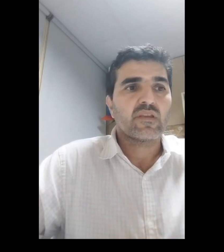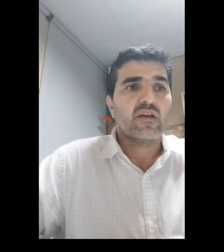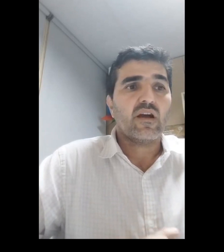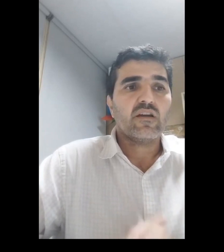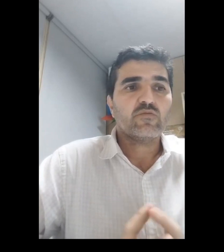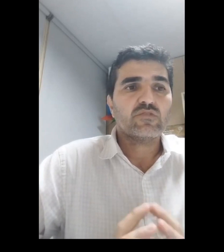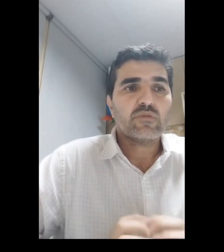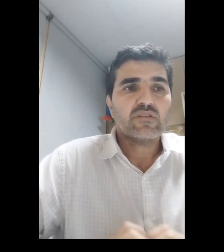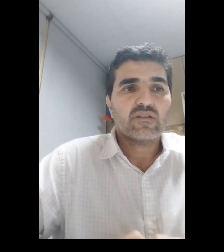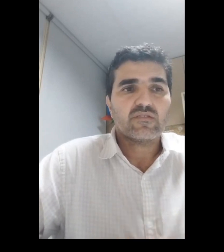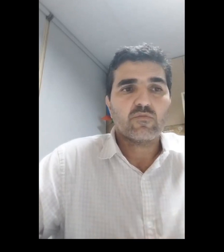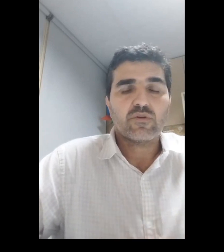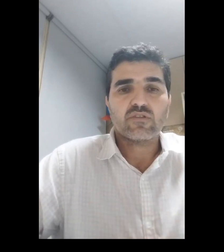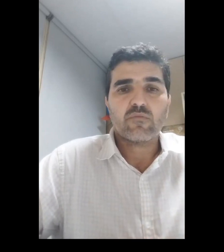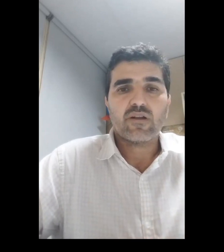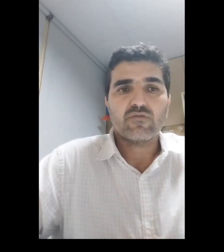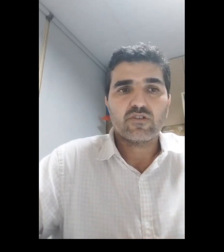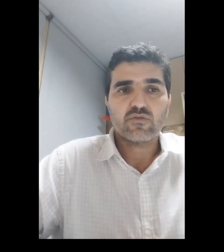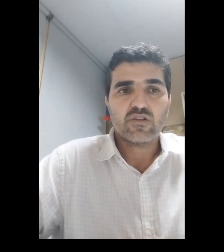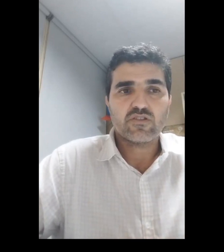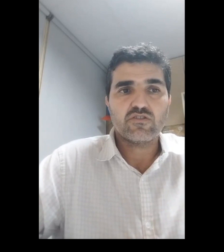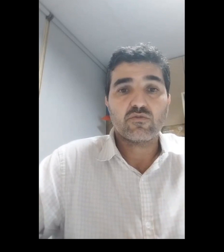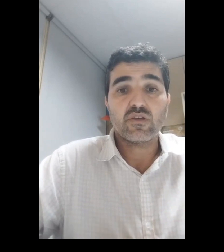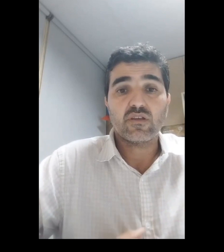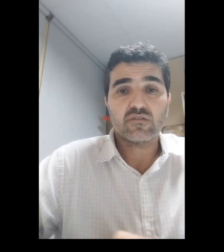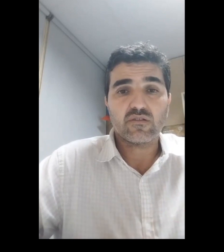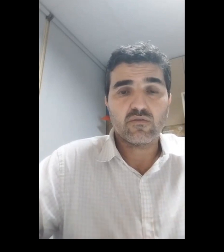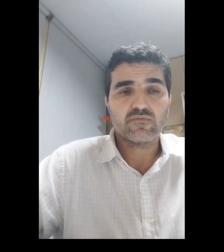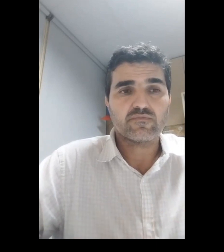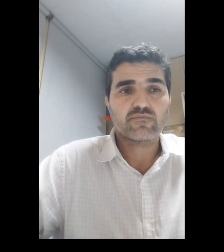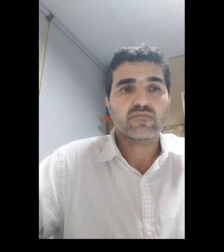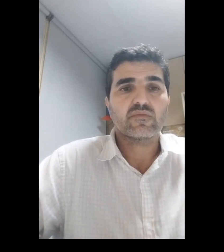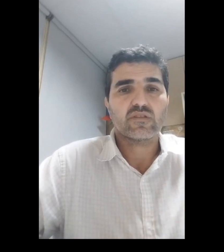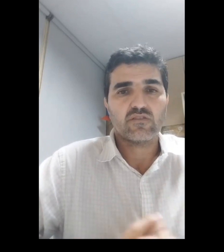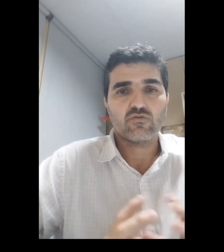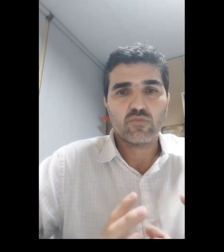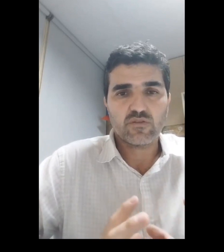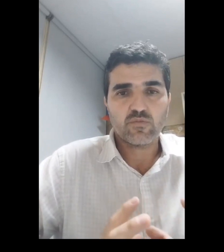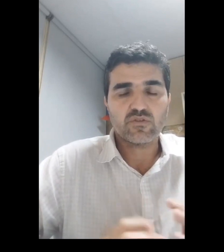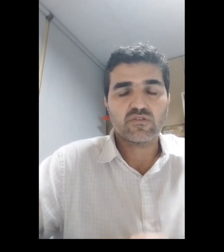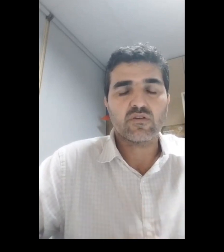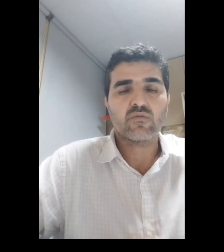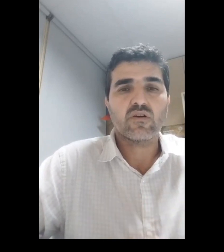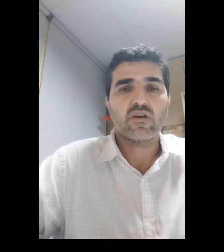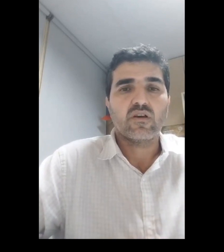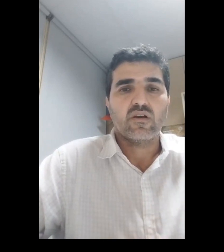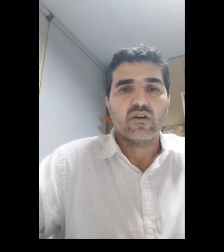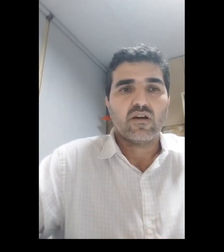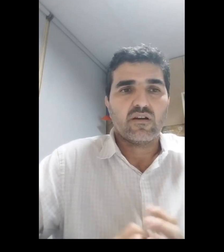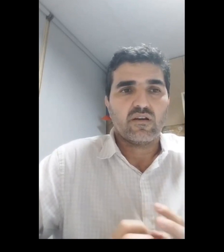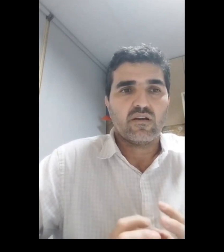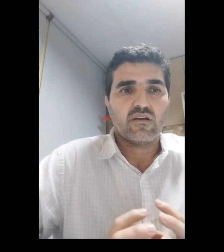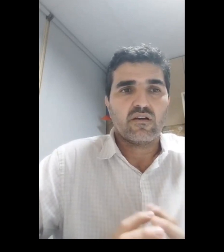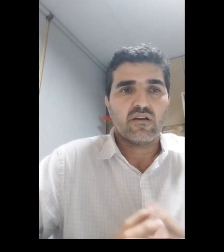a responsabilização pelo trabalho infantil artístico em questão na superexposição